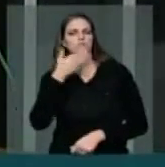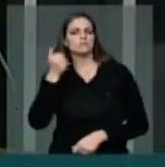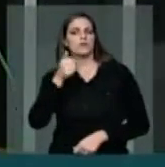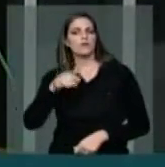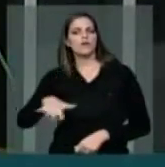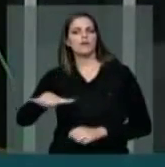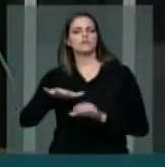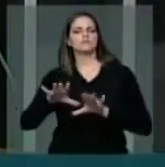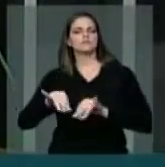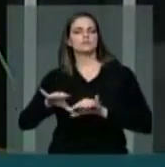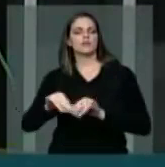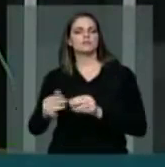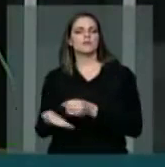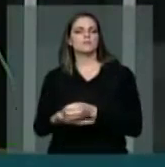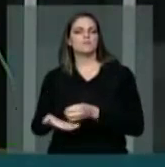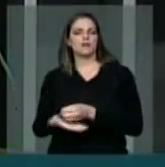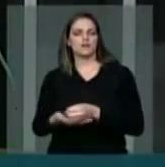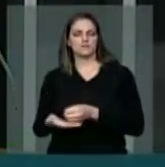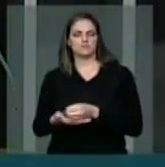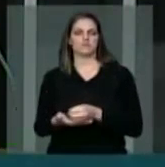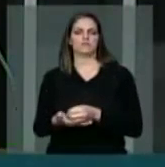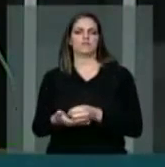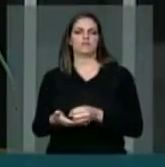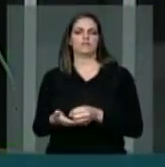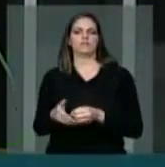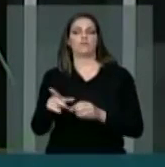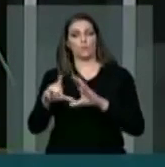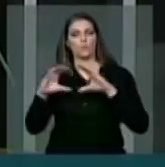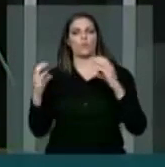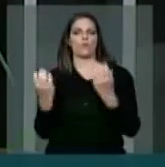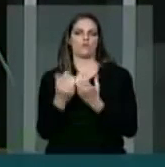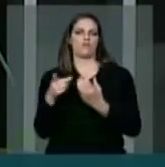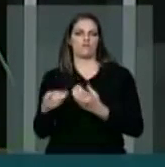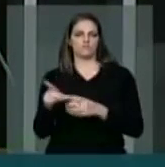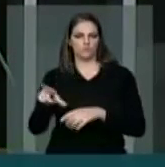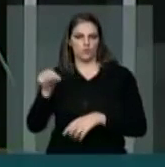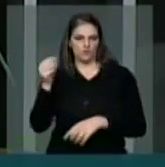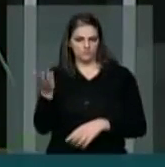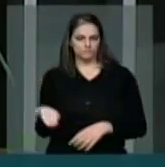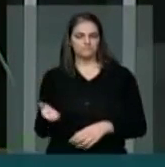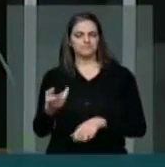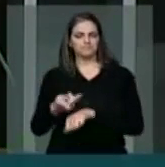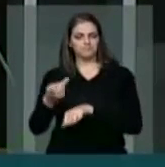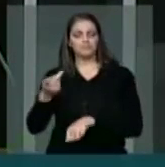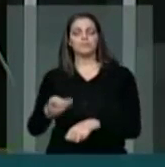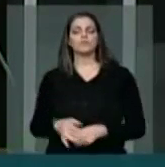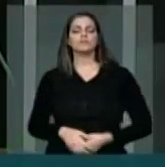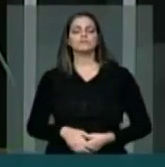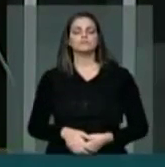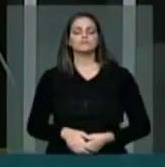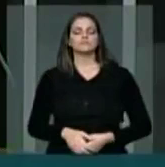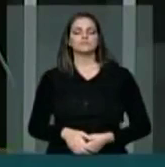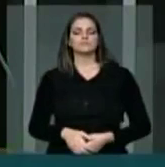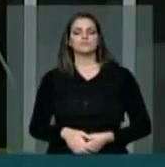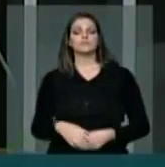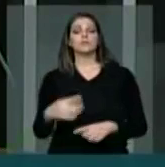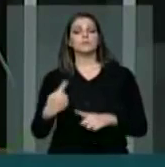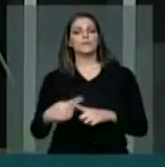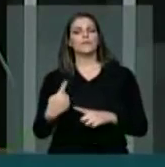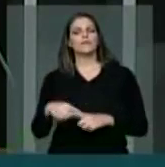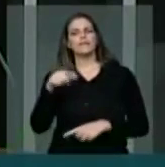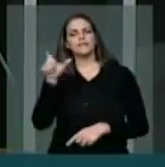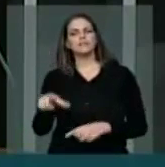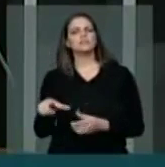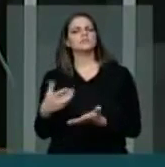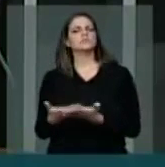área da ciência básica durante o Congresso. O reconhecimento internacional é resultado de seus estudos